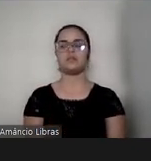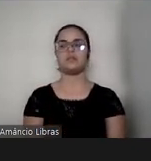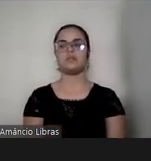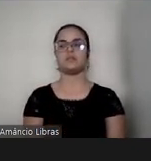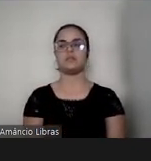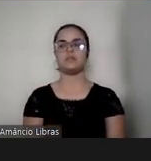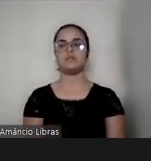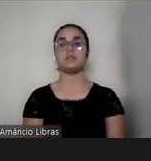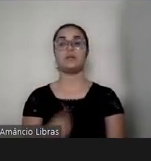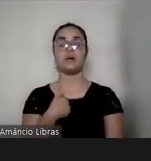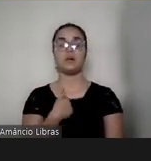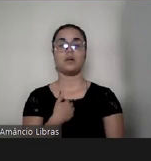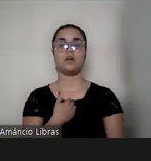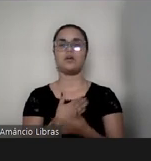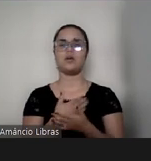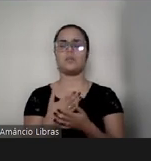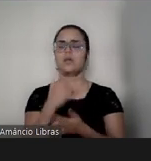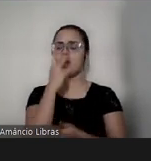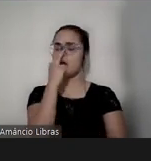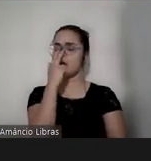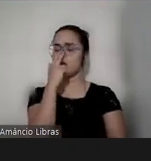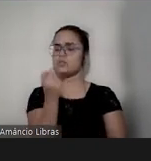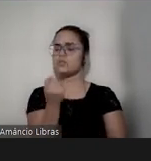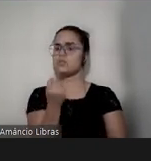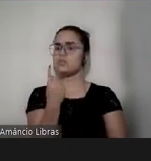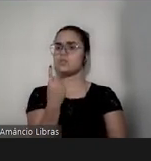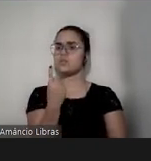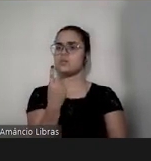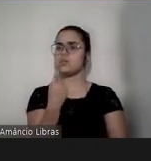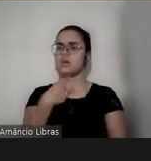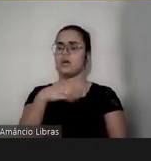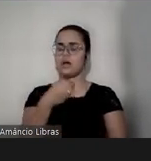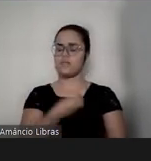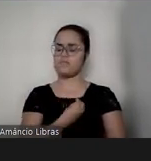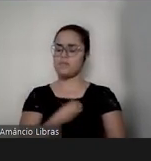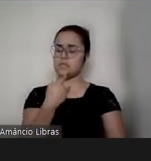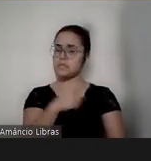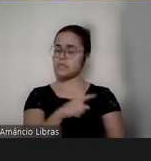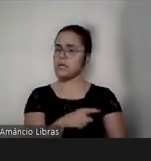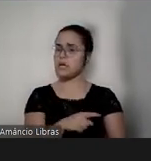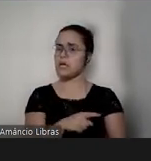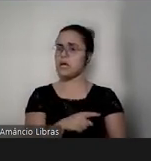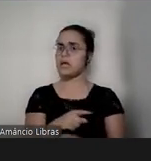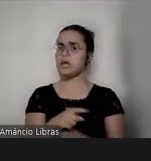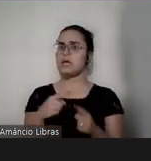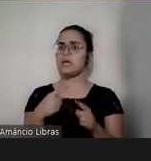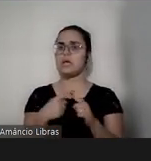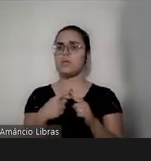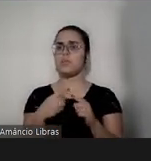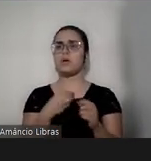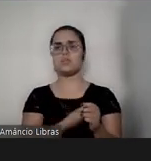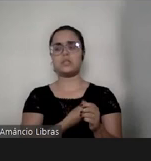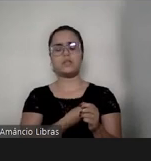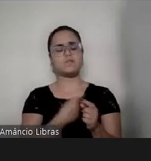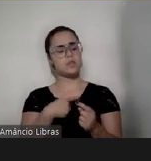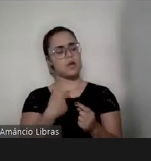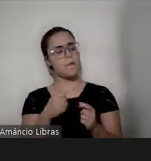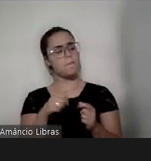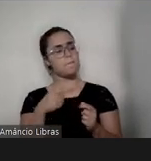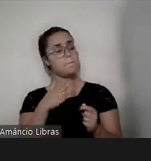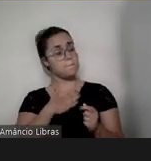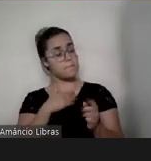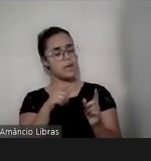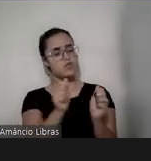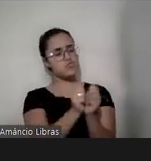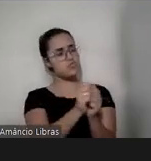eu comecei a desconfiar de alguns comportamentos dele, e também da minha relação com o meu filho, que eu